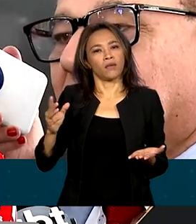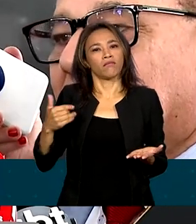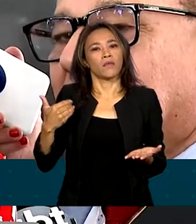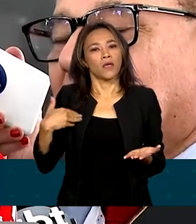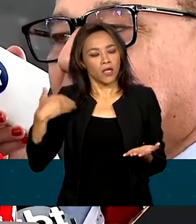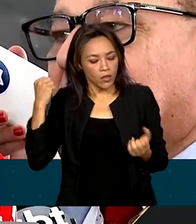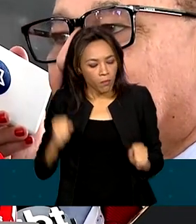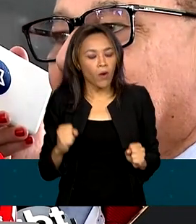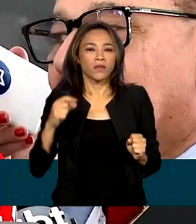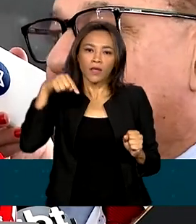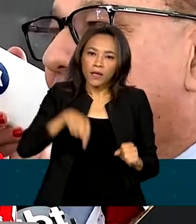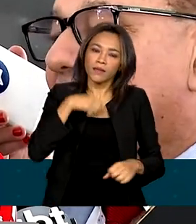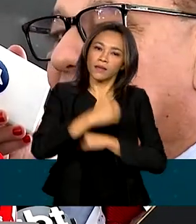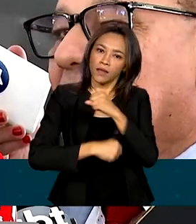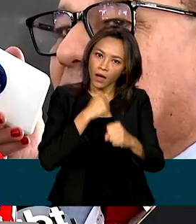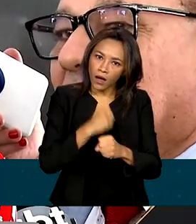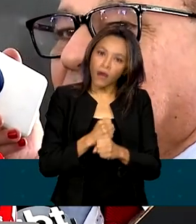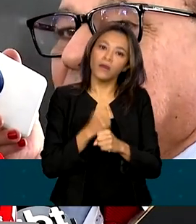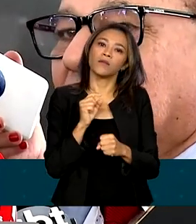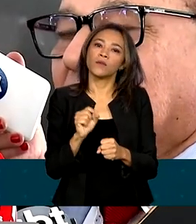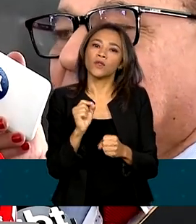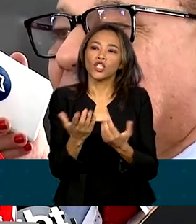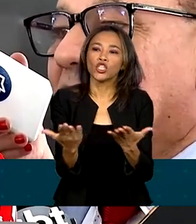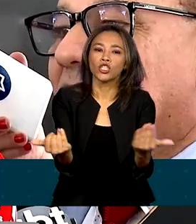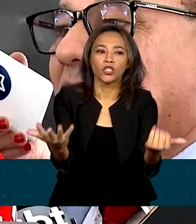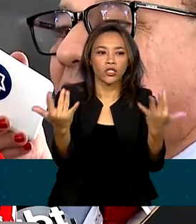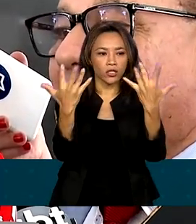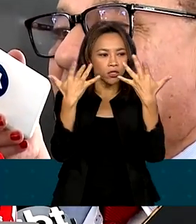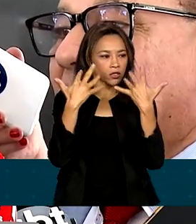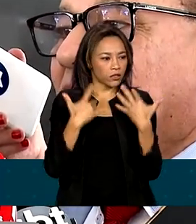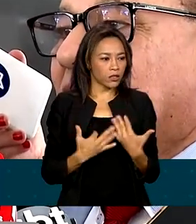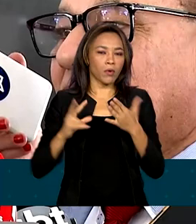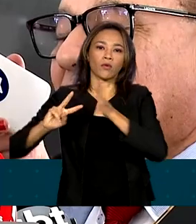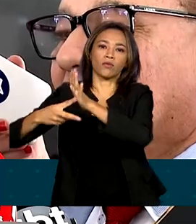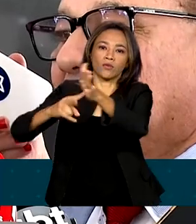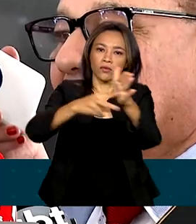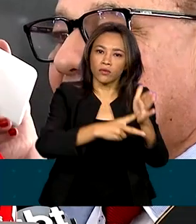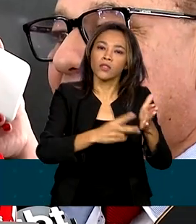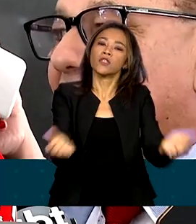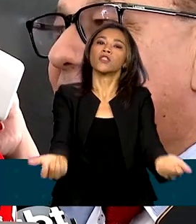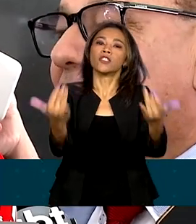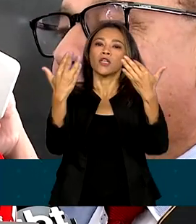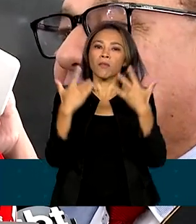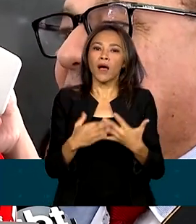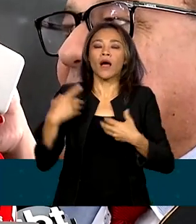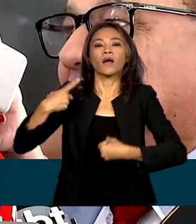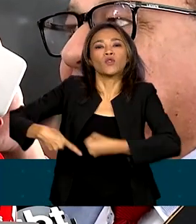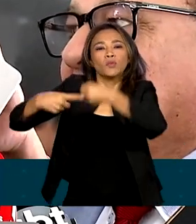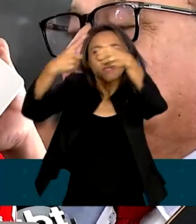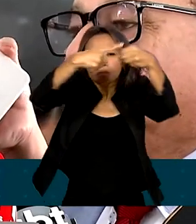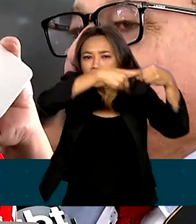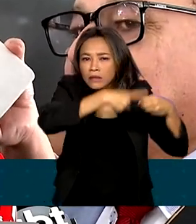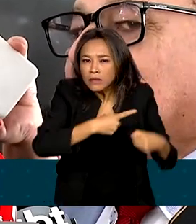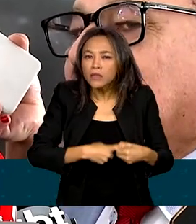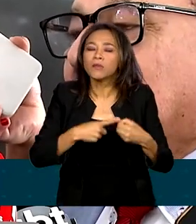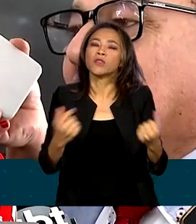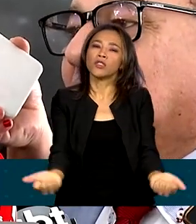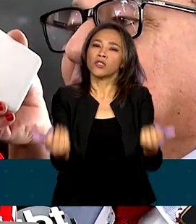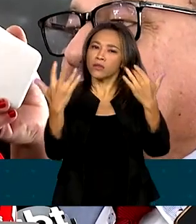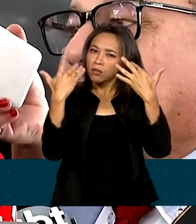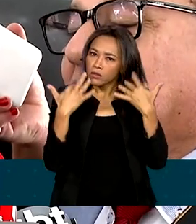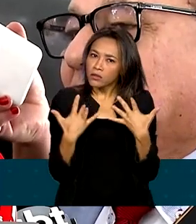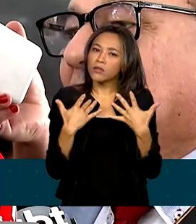esse ano um amplo diálogo, chamar a Confederação Nacional dos Prefeitos, dos municípios, chamar os